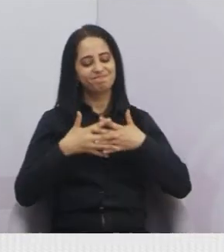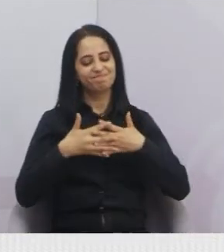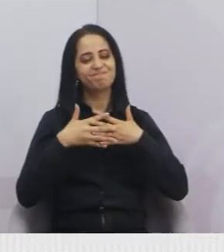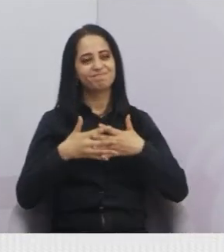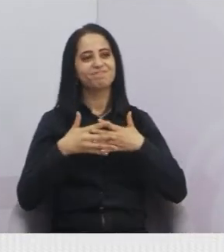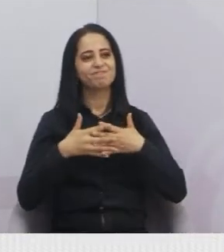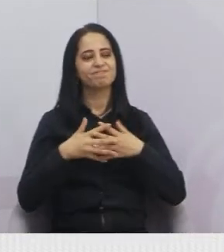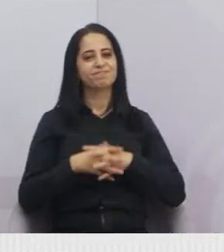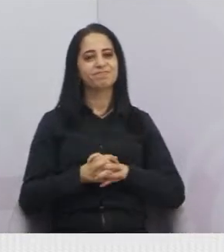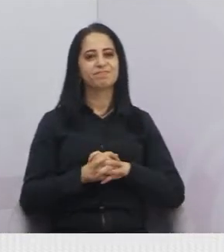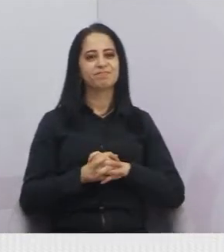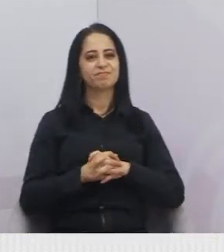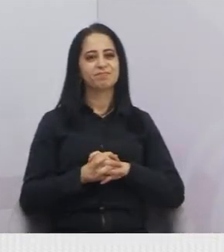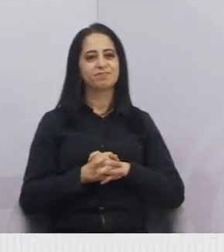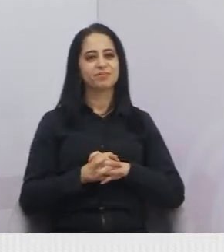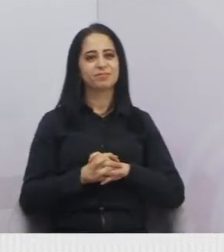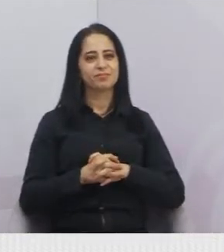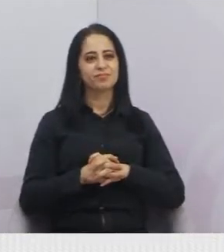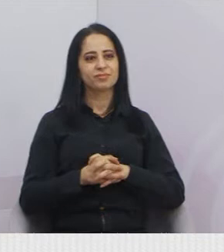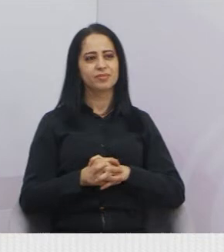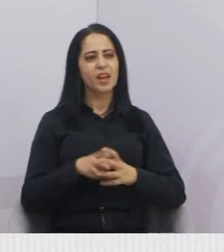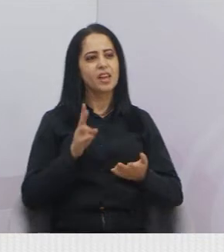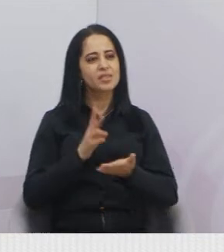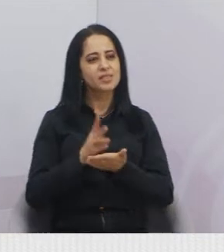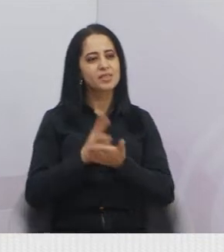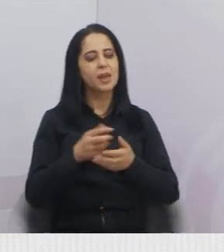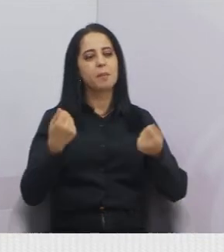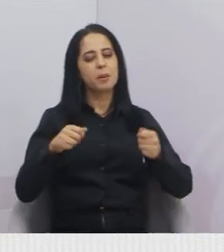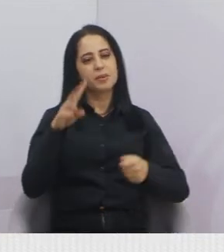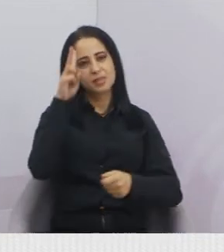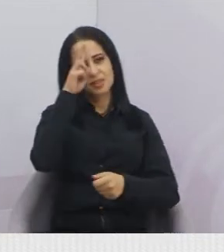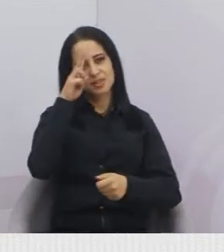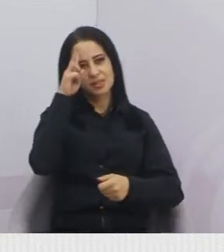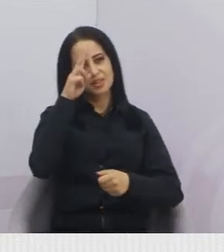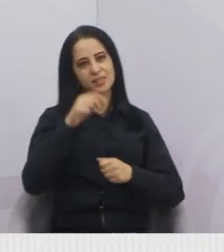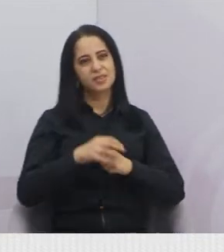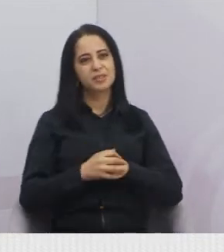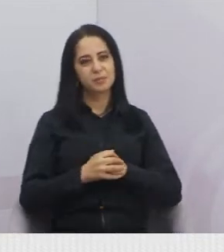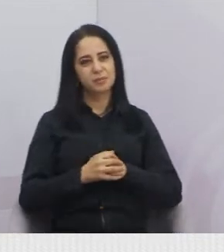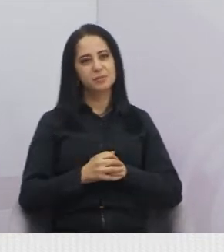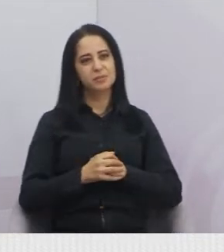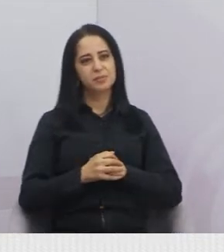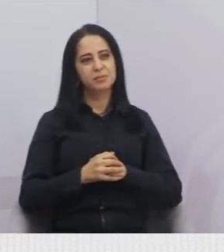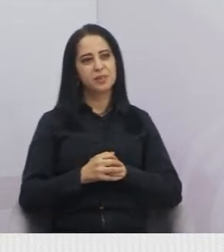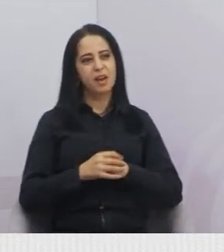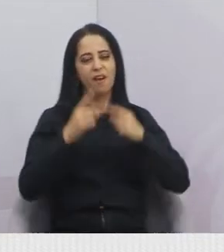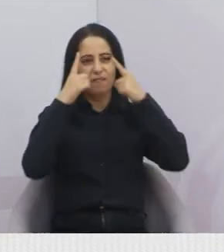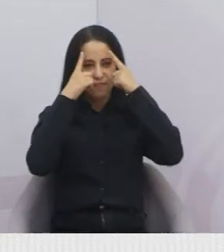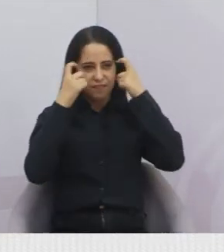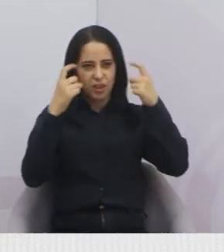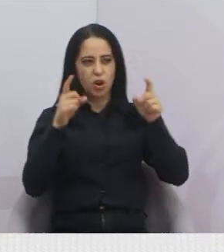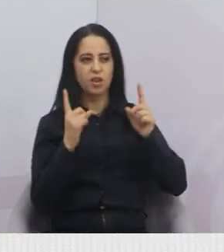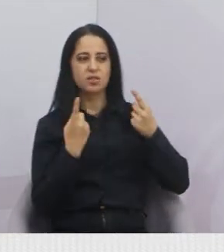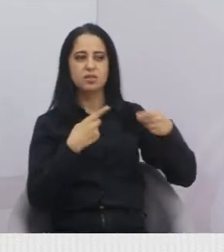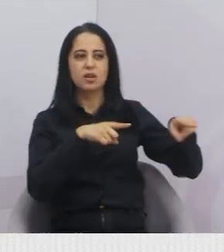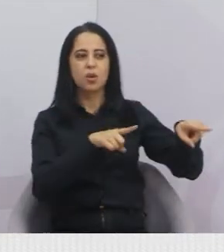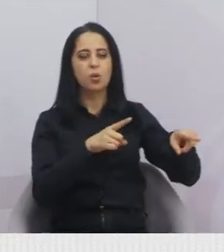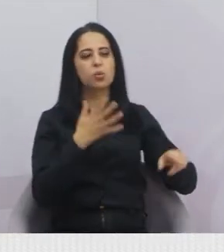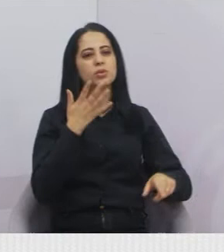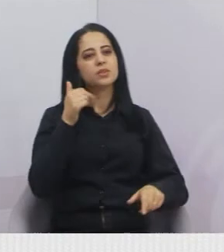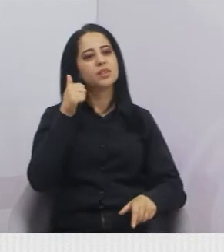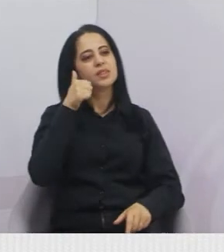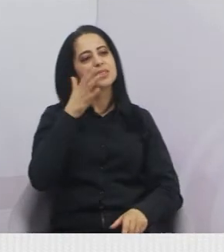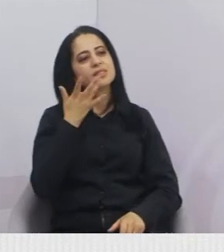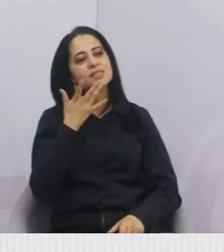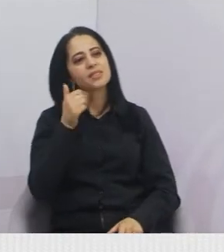passando para relembrar, para nunca esquecer essa violência contra as crianças e as mulheres.